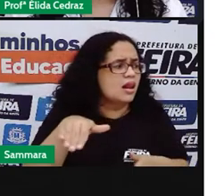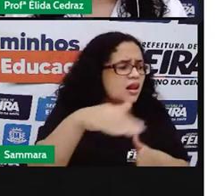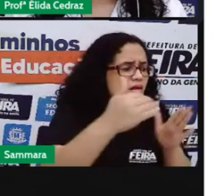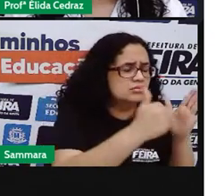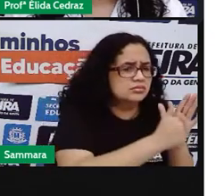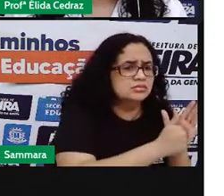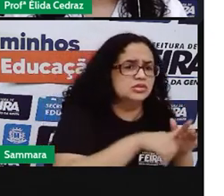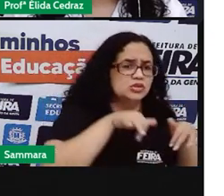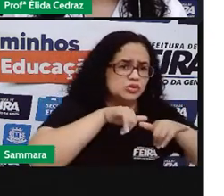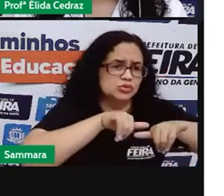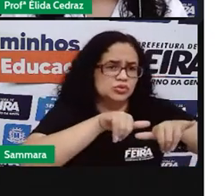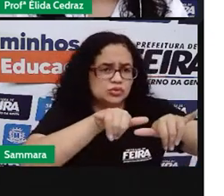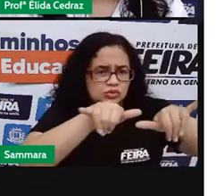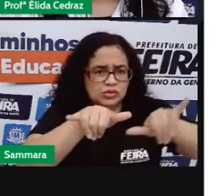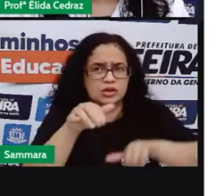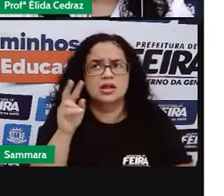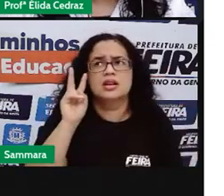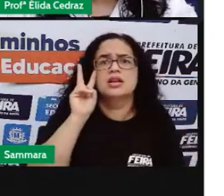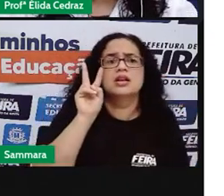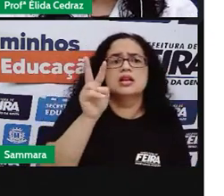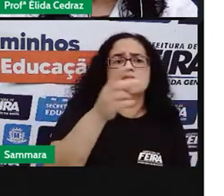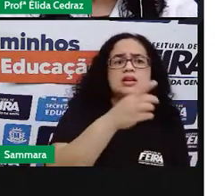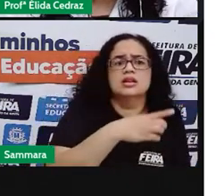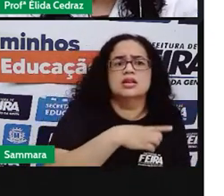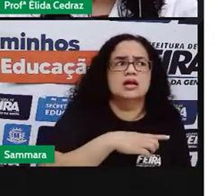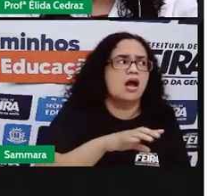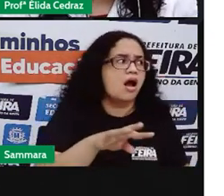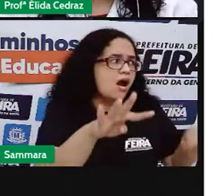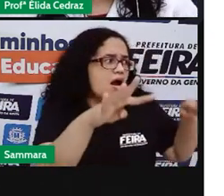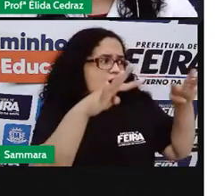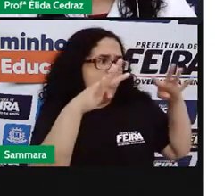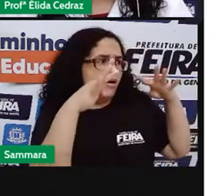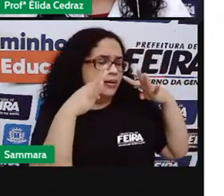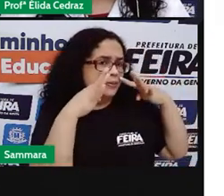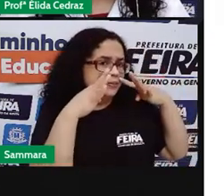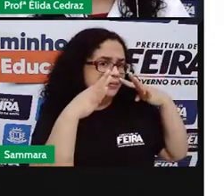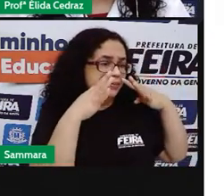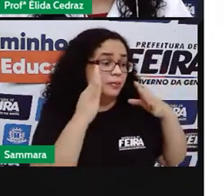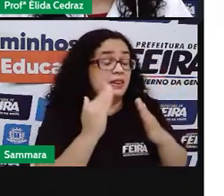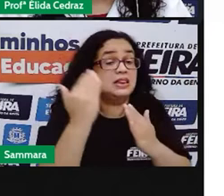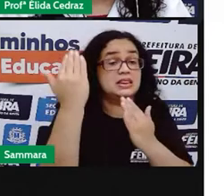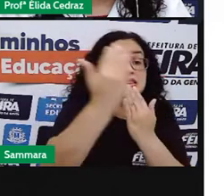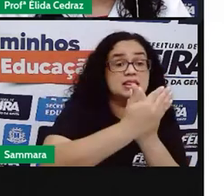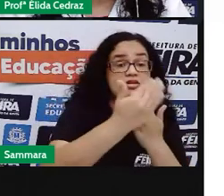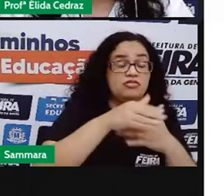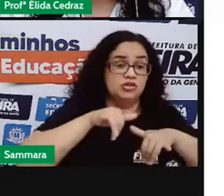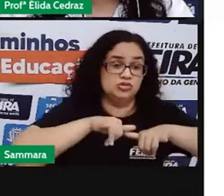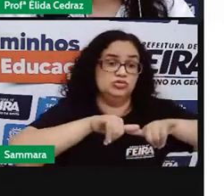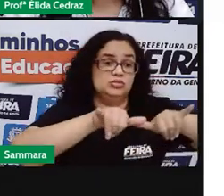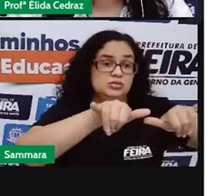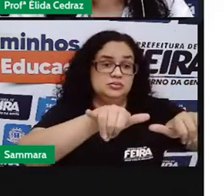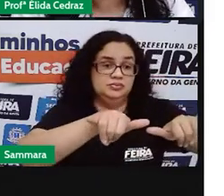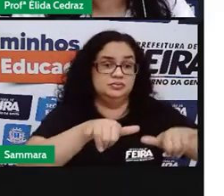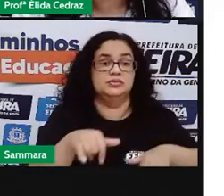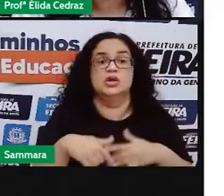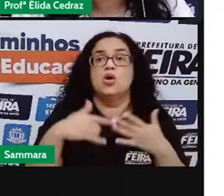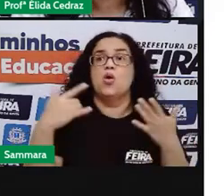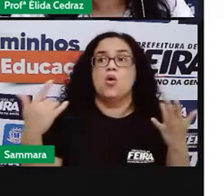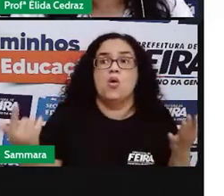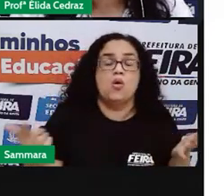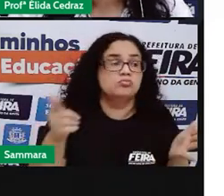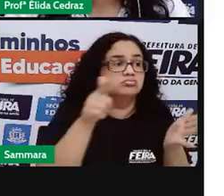porta de um mercadinho e tem algo que chama a sua atenção na frente do mercado? Ou da